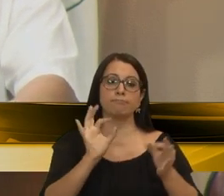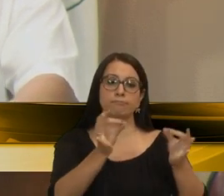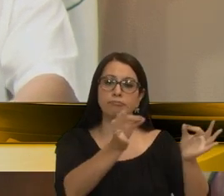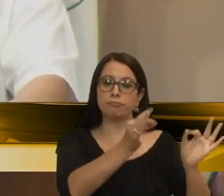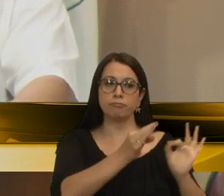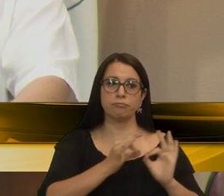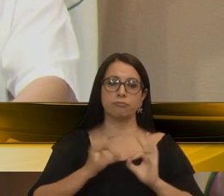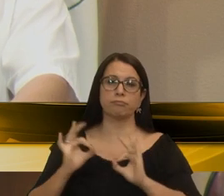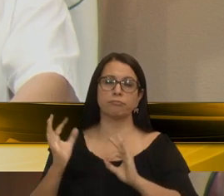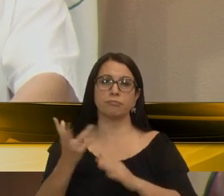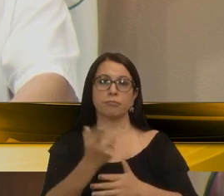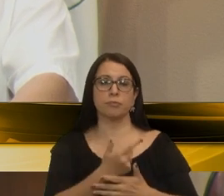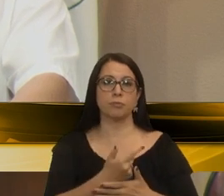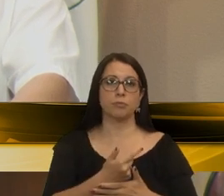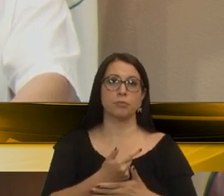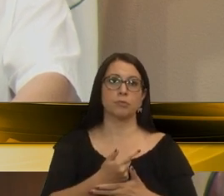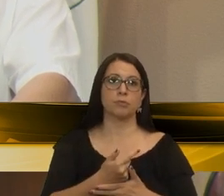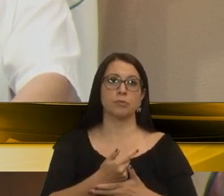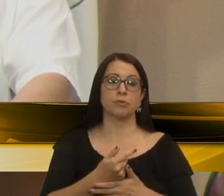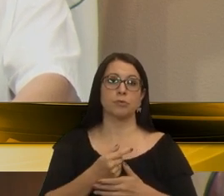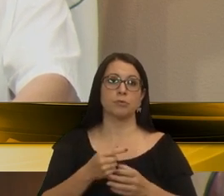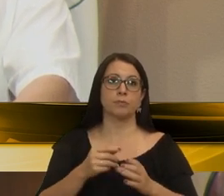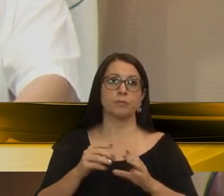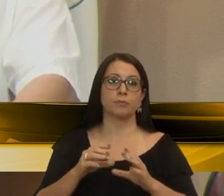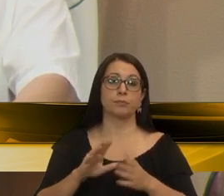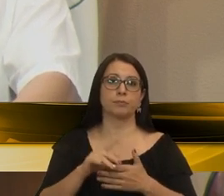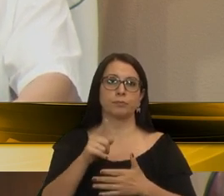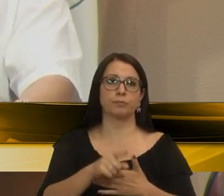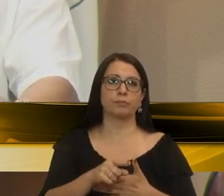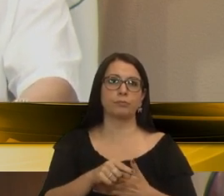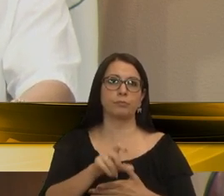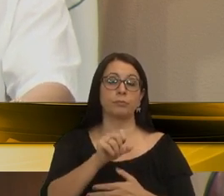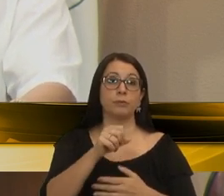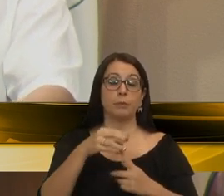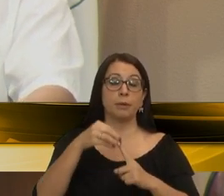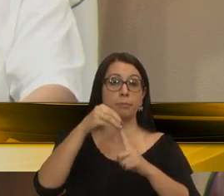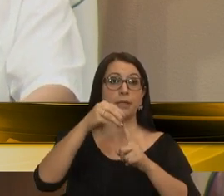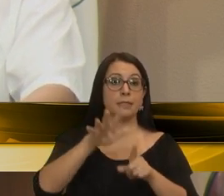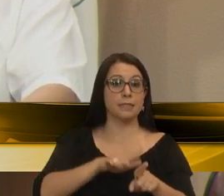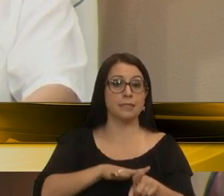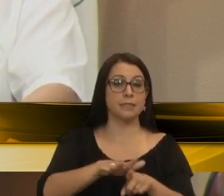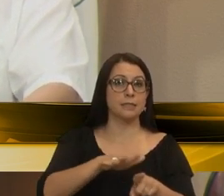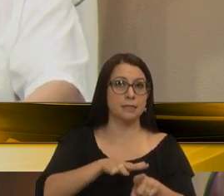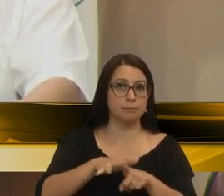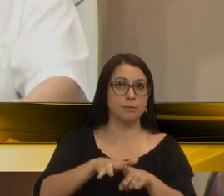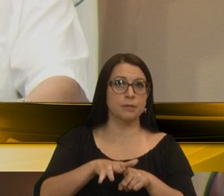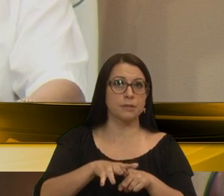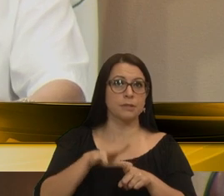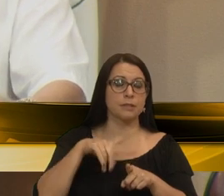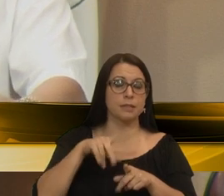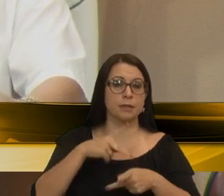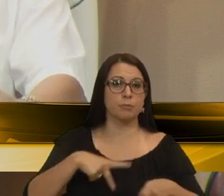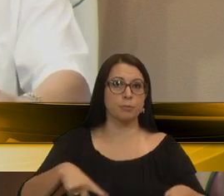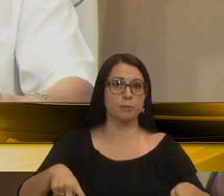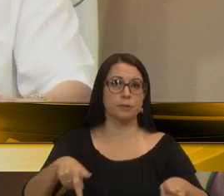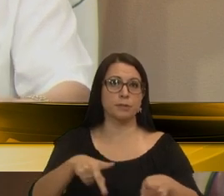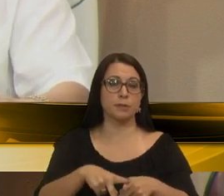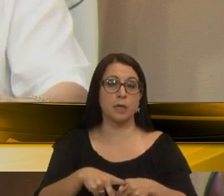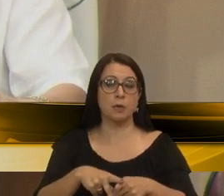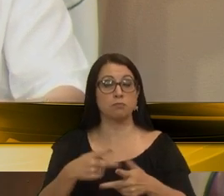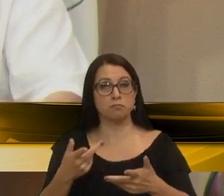de parte do Poder Executivo, principalmente nas demandas que são colocadas pela população, que, em última